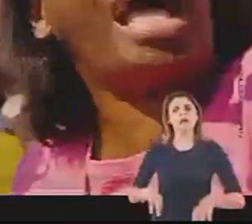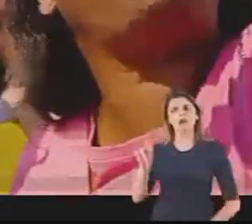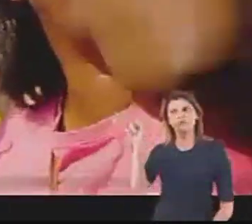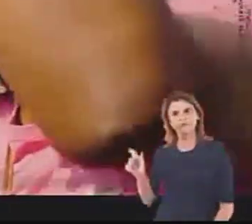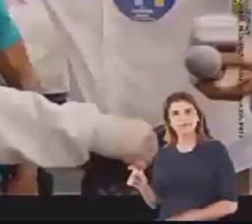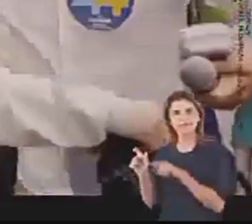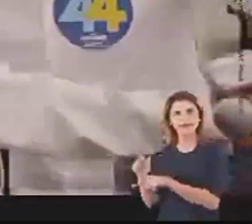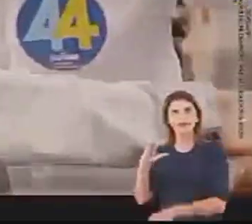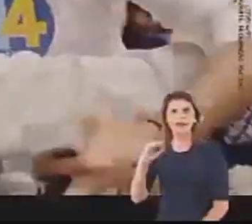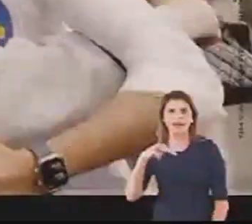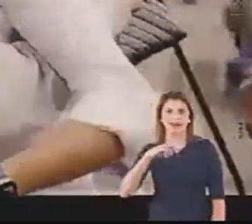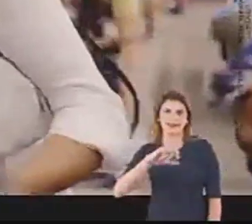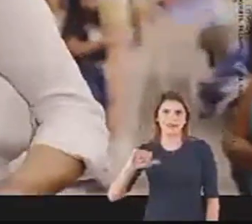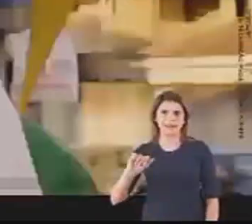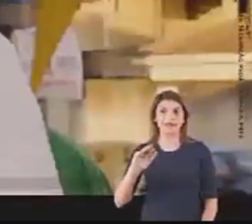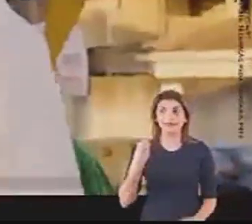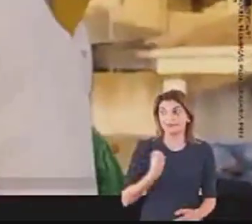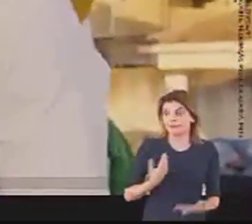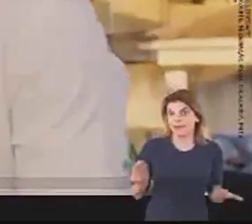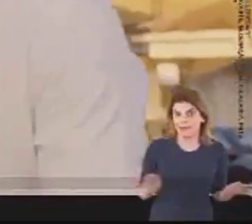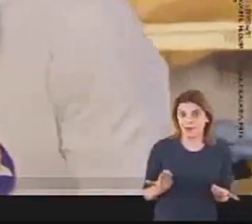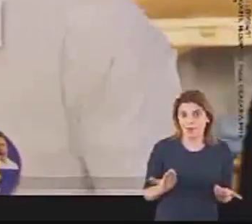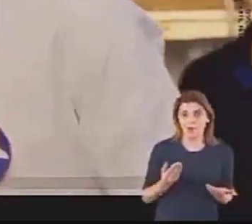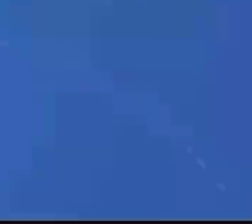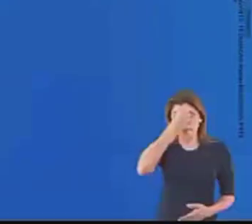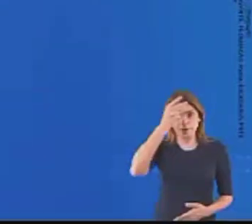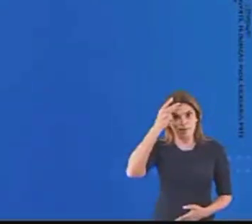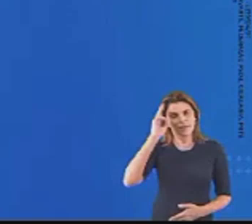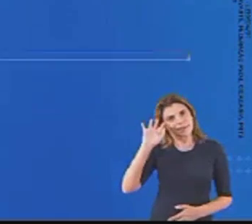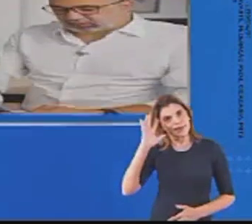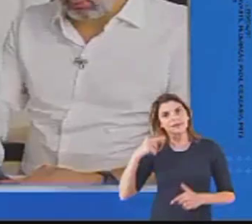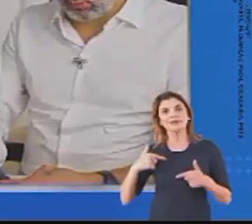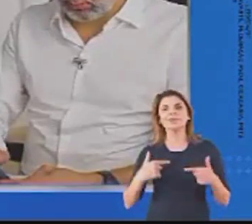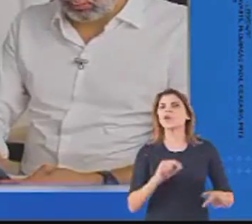ser o Canela. E o atual prefeito é quem diz.